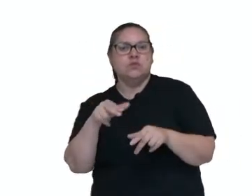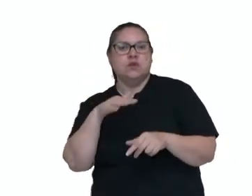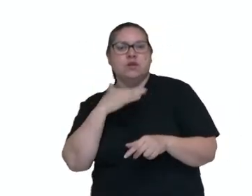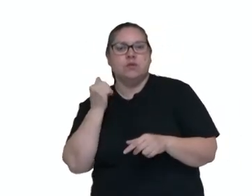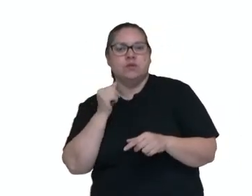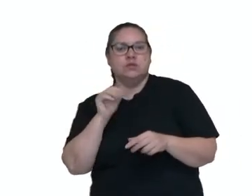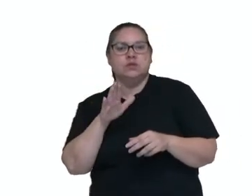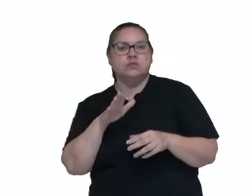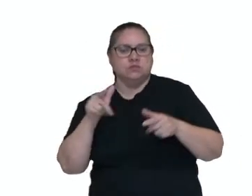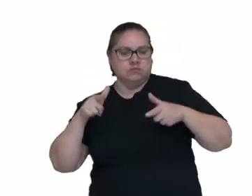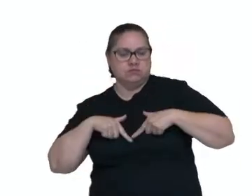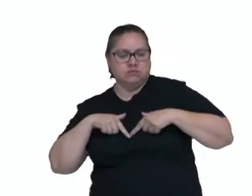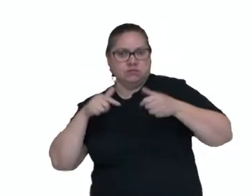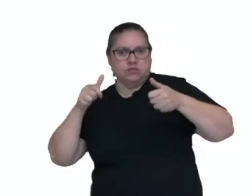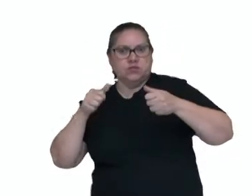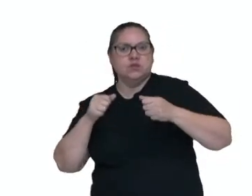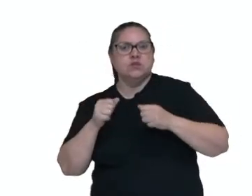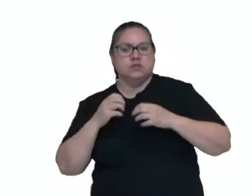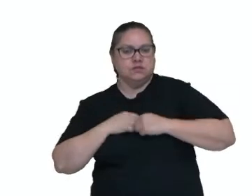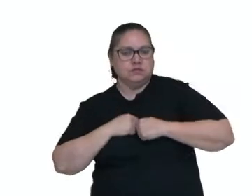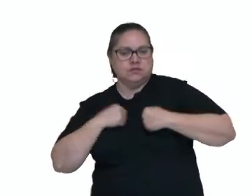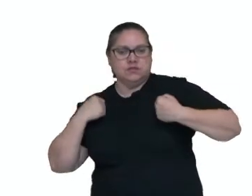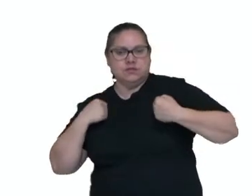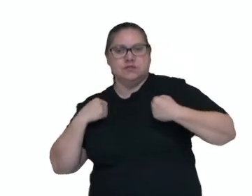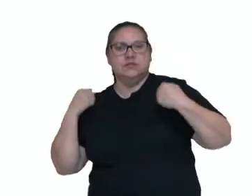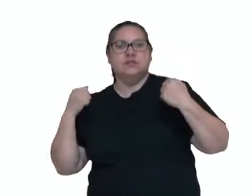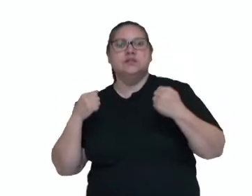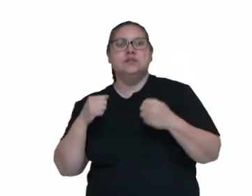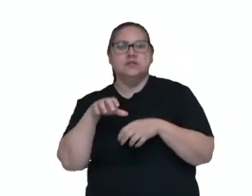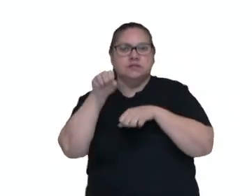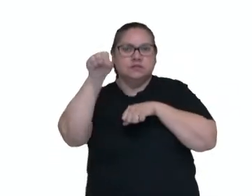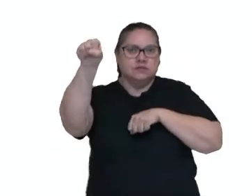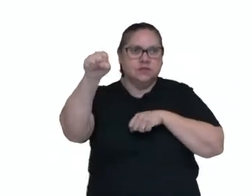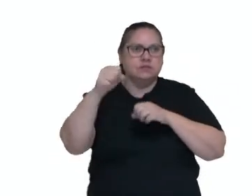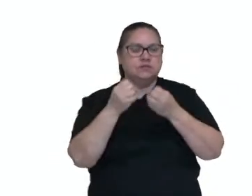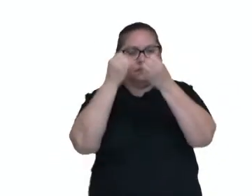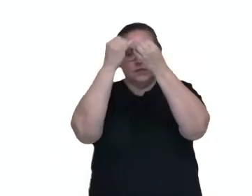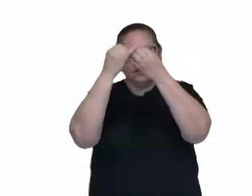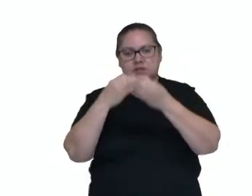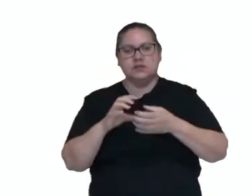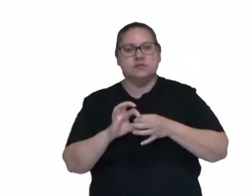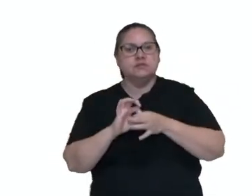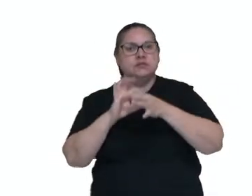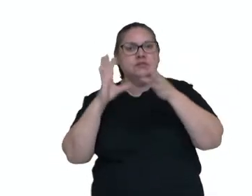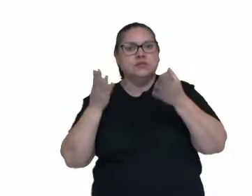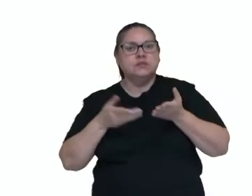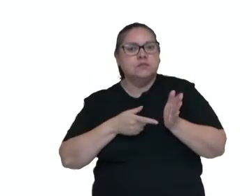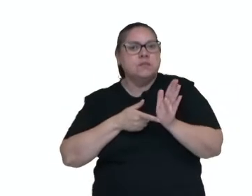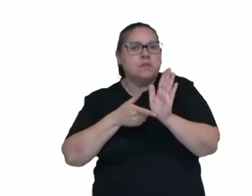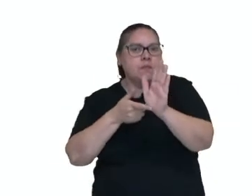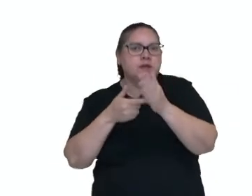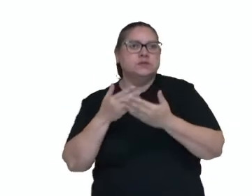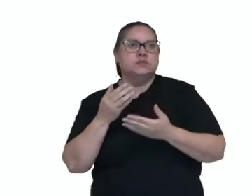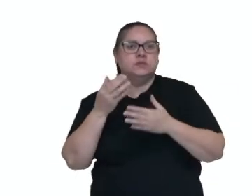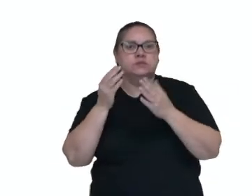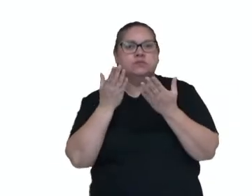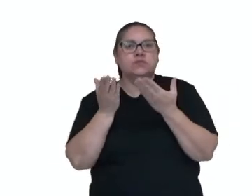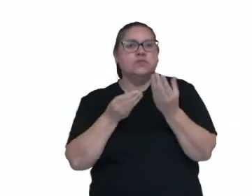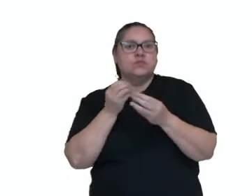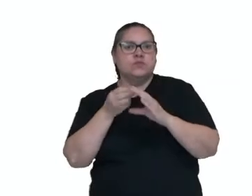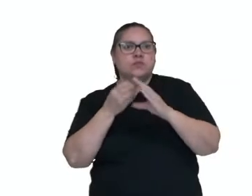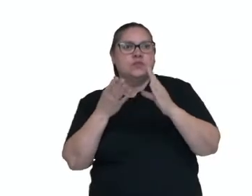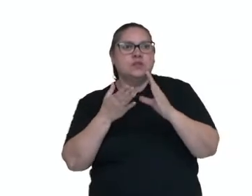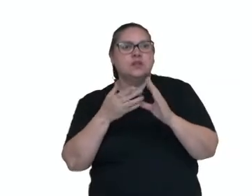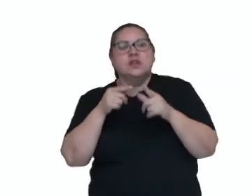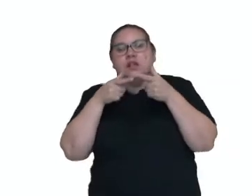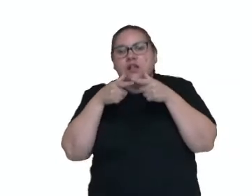alusão ao super-homem, né? Quando rasga a camisa. E esclarecendo mais sobre a campanha. A